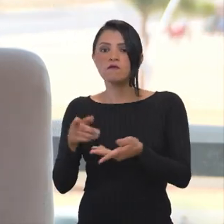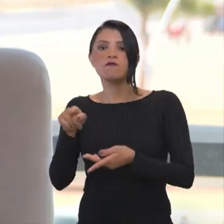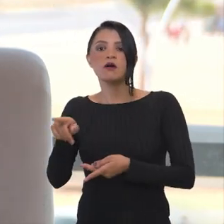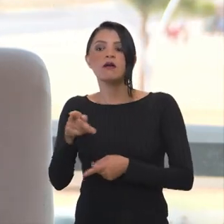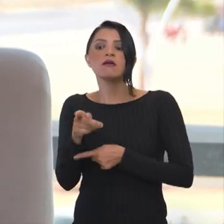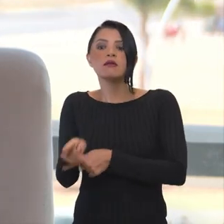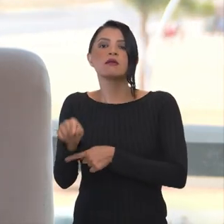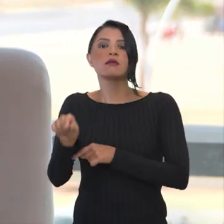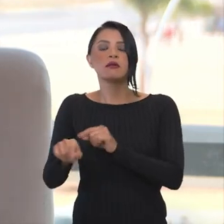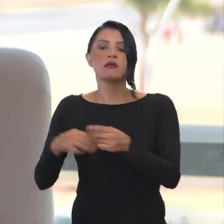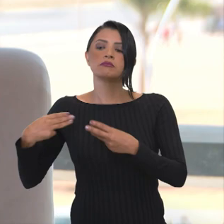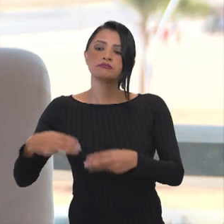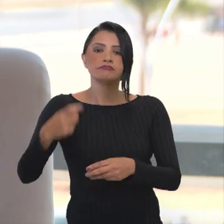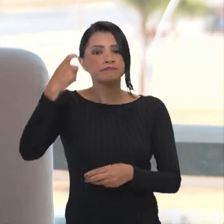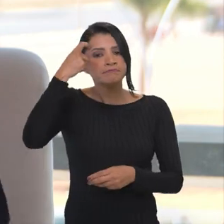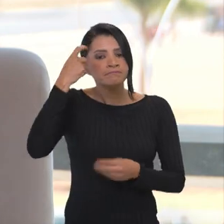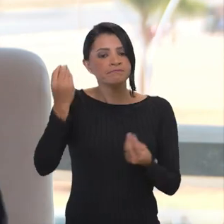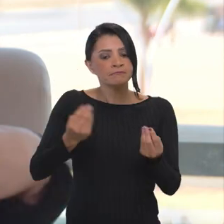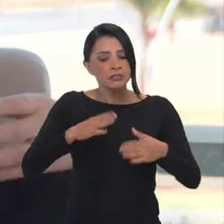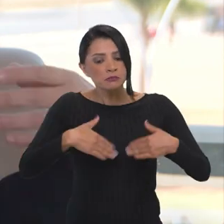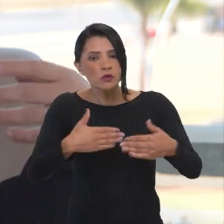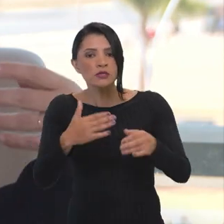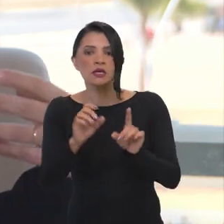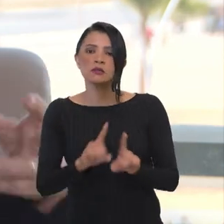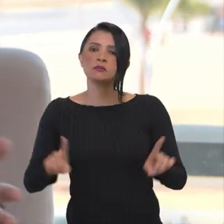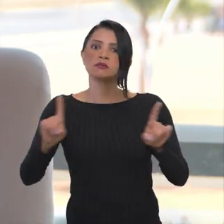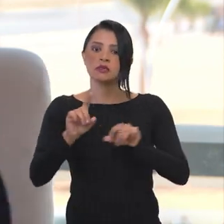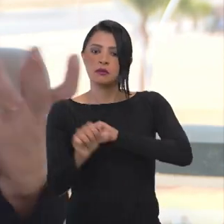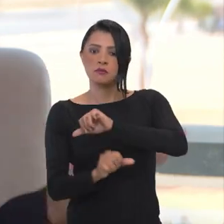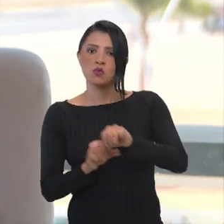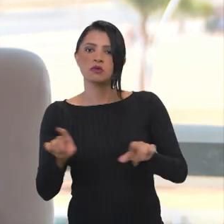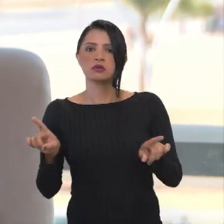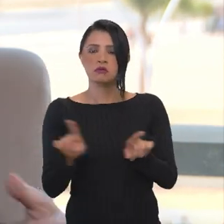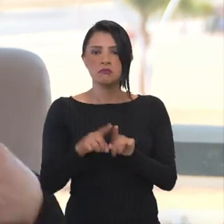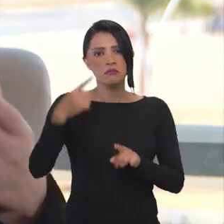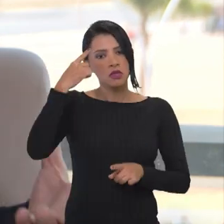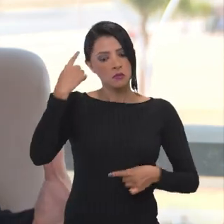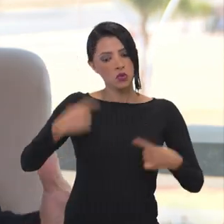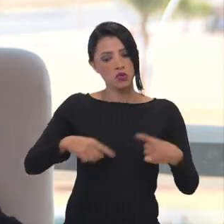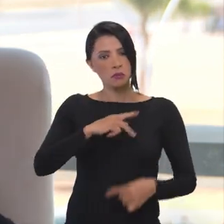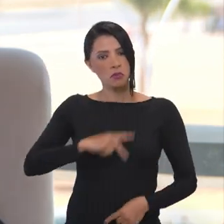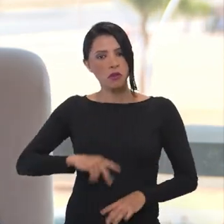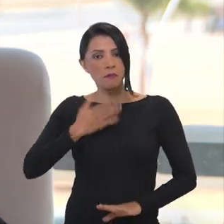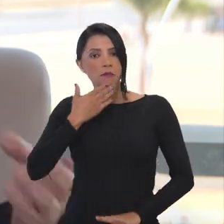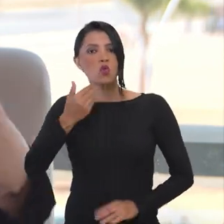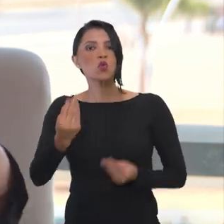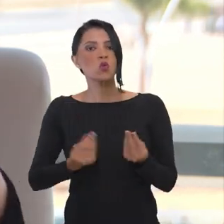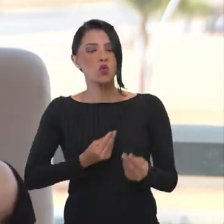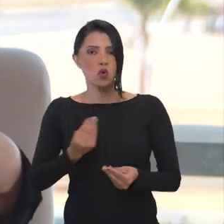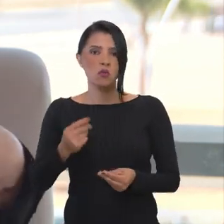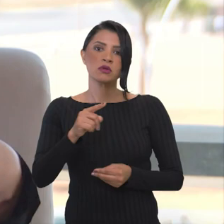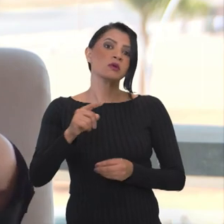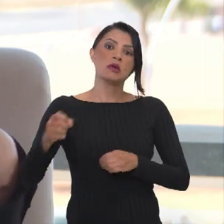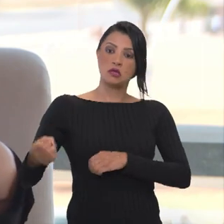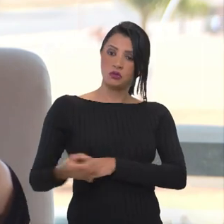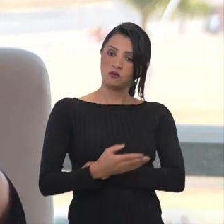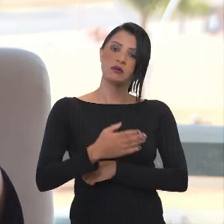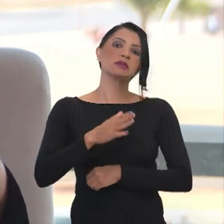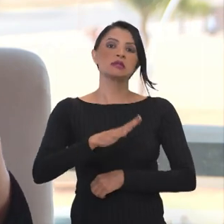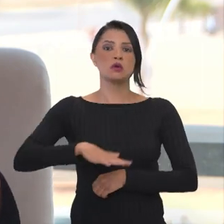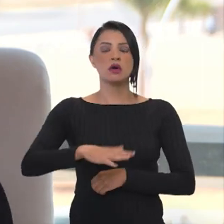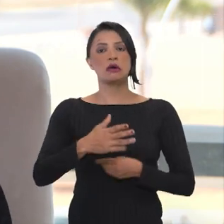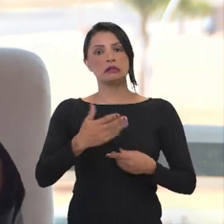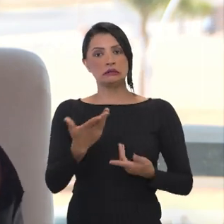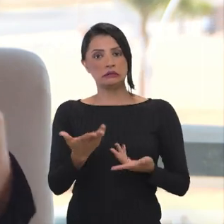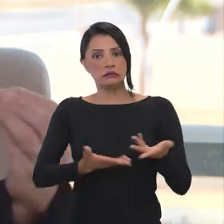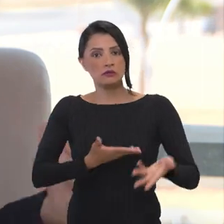processos de transformação digital e como melhorar os processos para que uma política pública seja melhor. Então, a inovação no serviço público